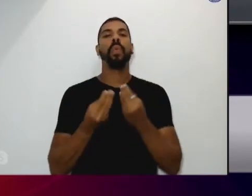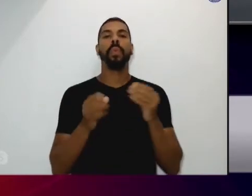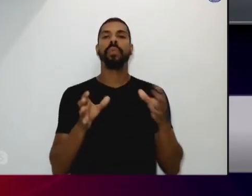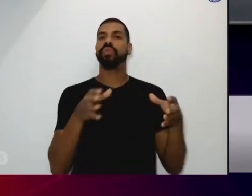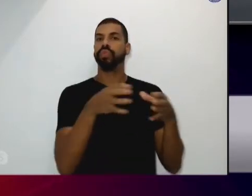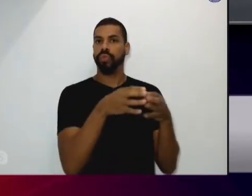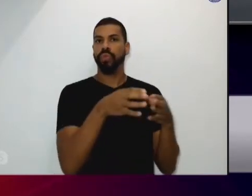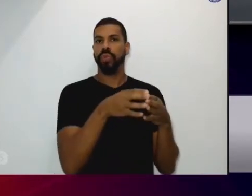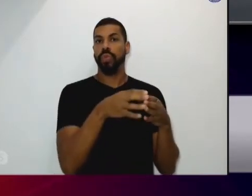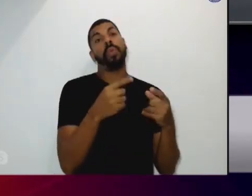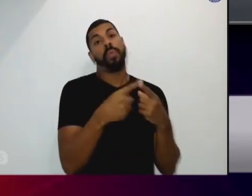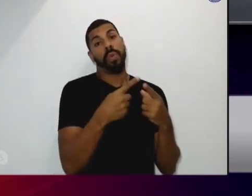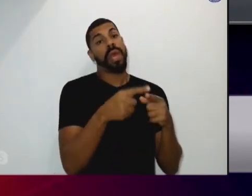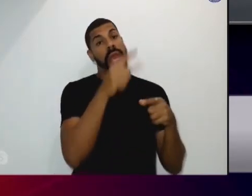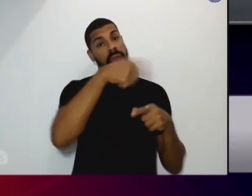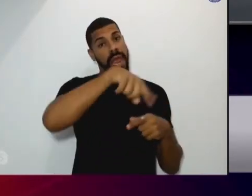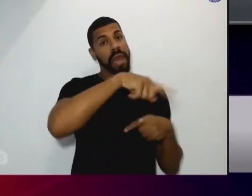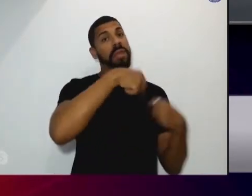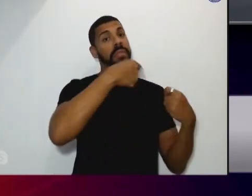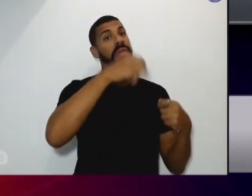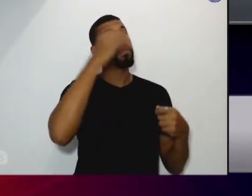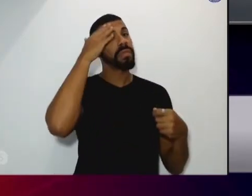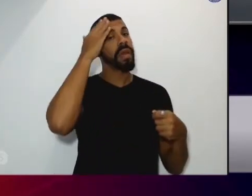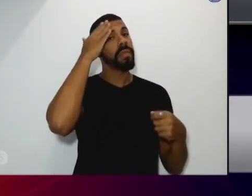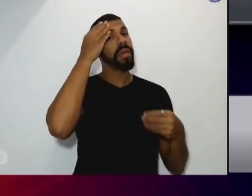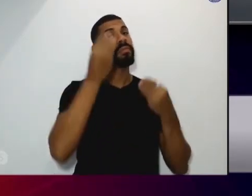também estar a par do que está acontecendo